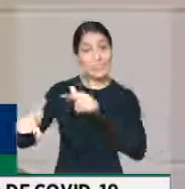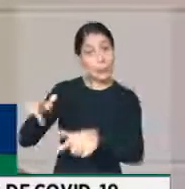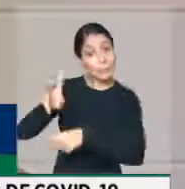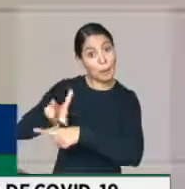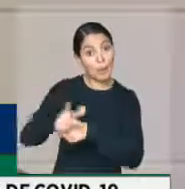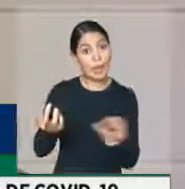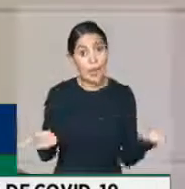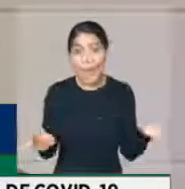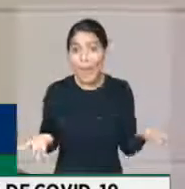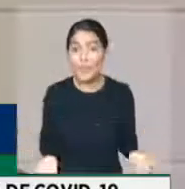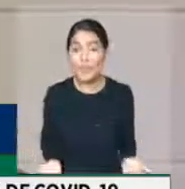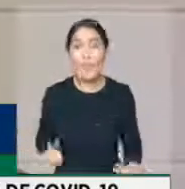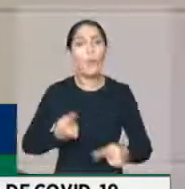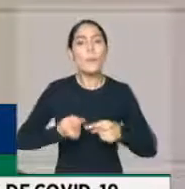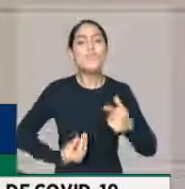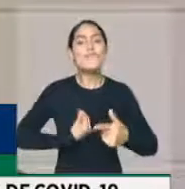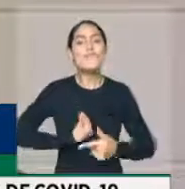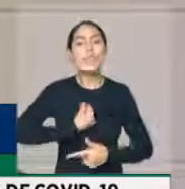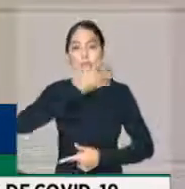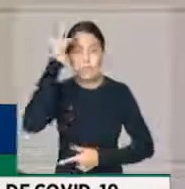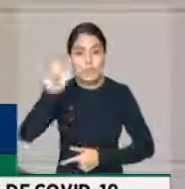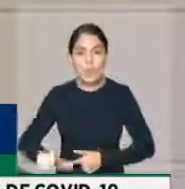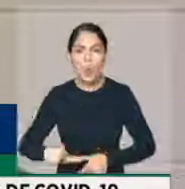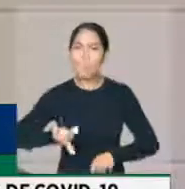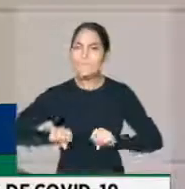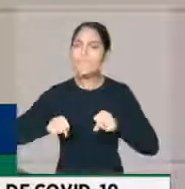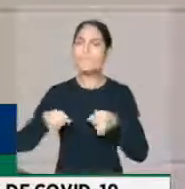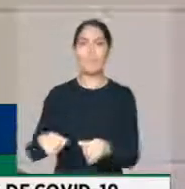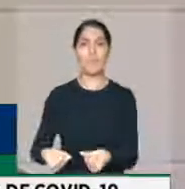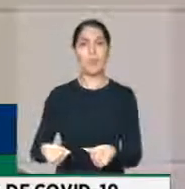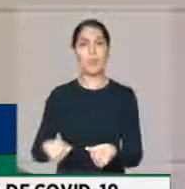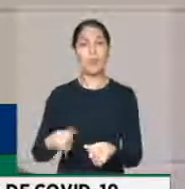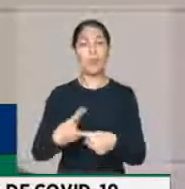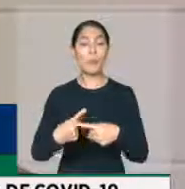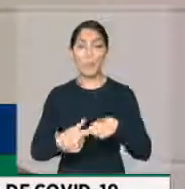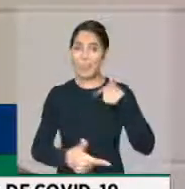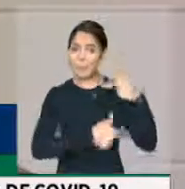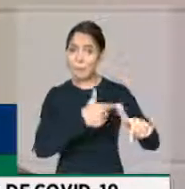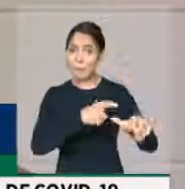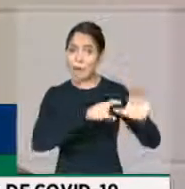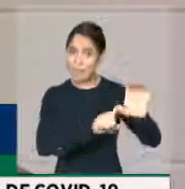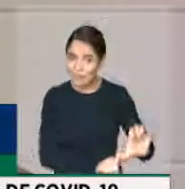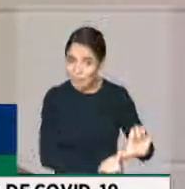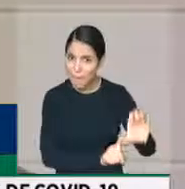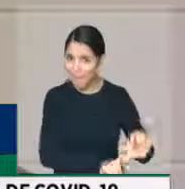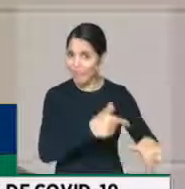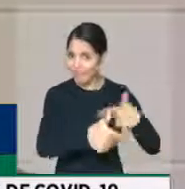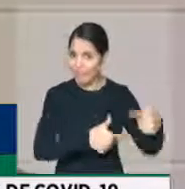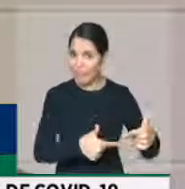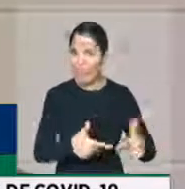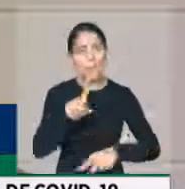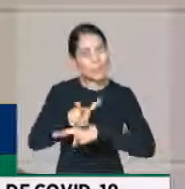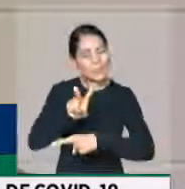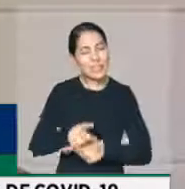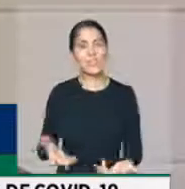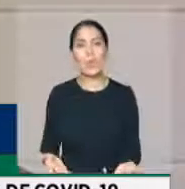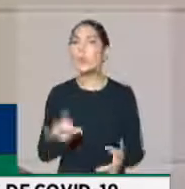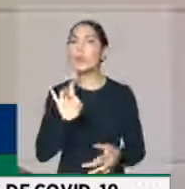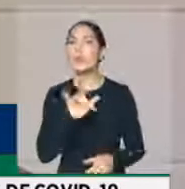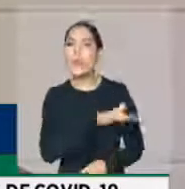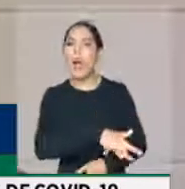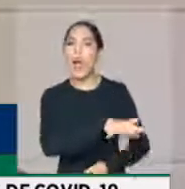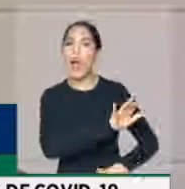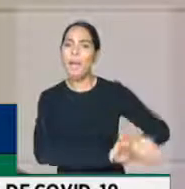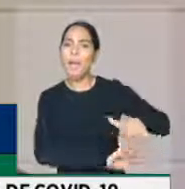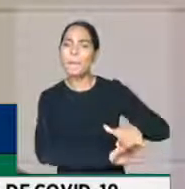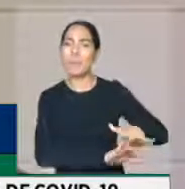que dependem disso, que dependem desses empregos. Não se trata de uma proteção meramente das empresas